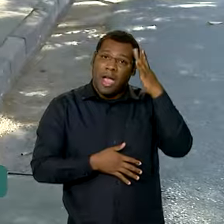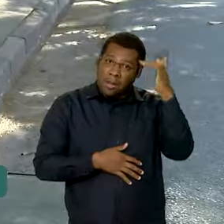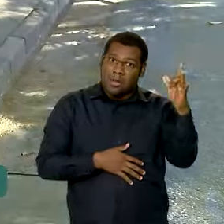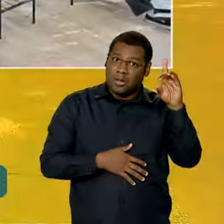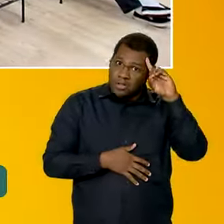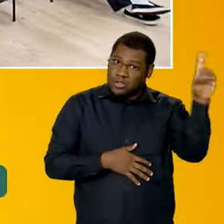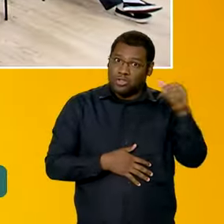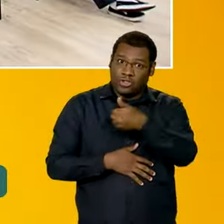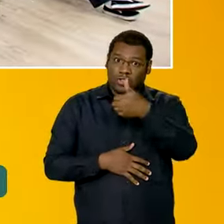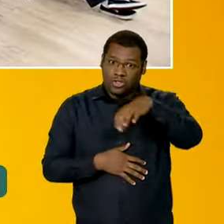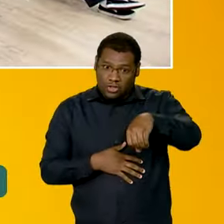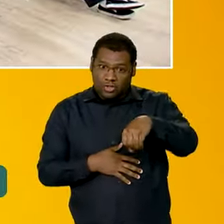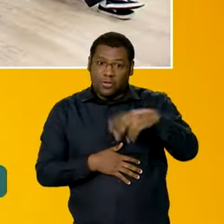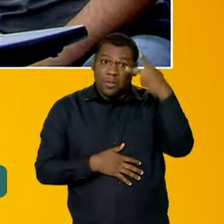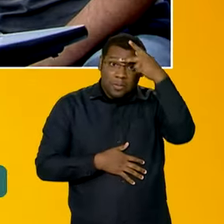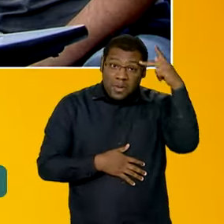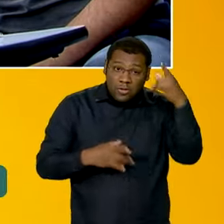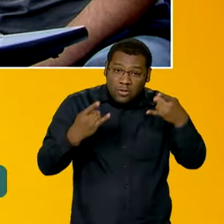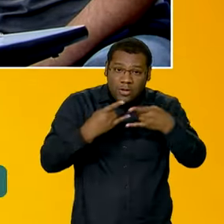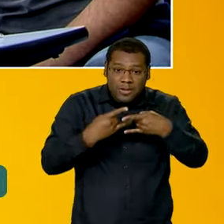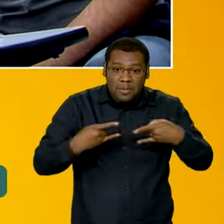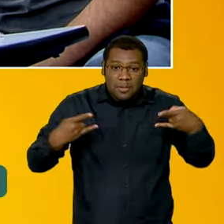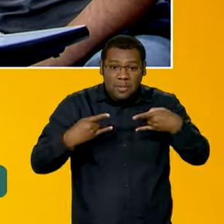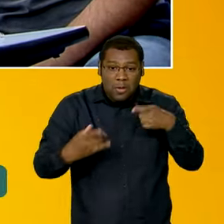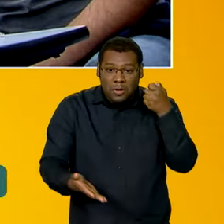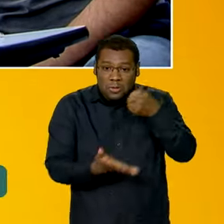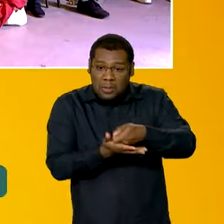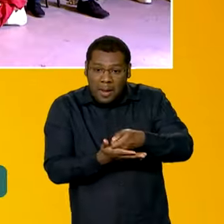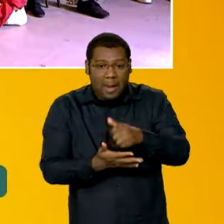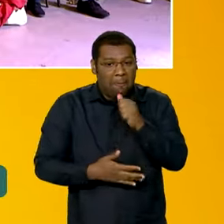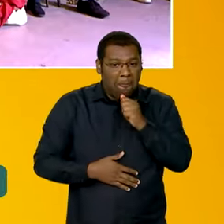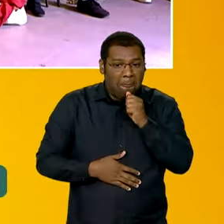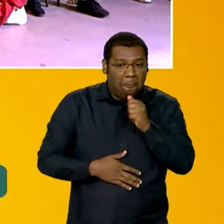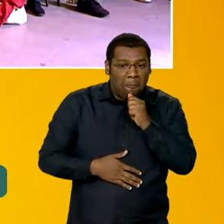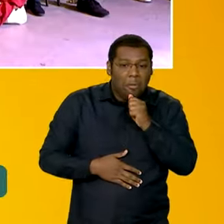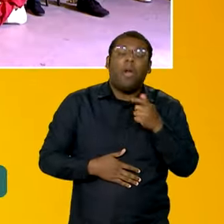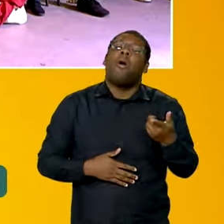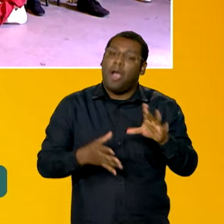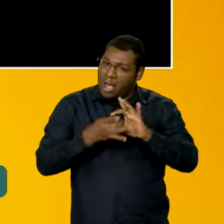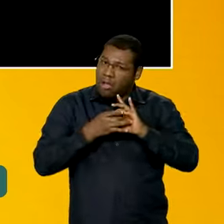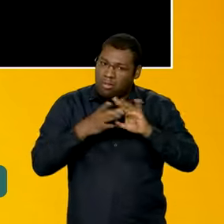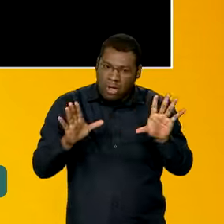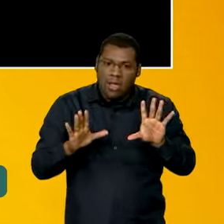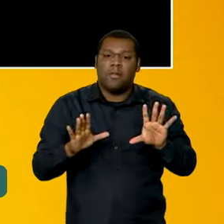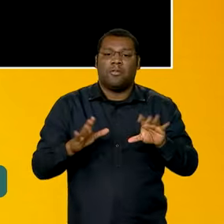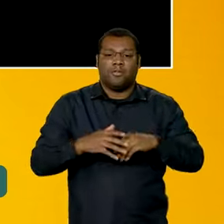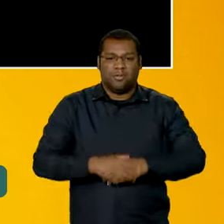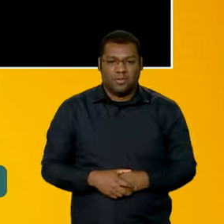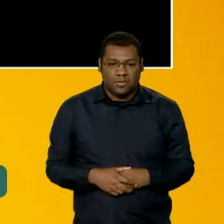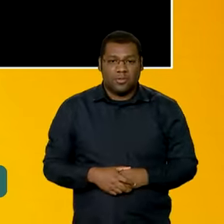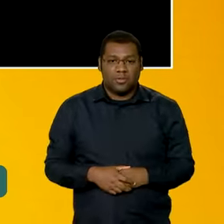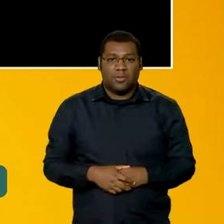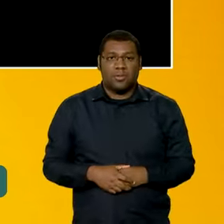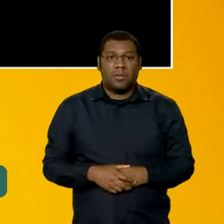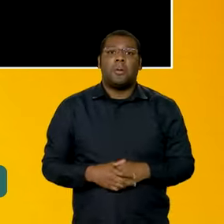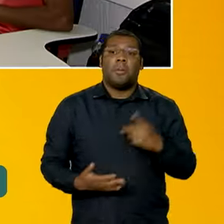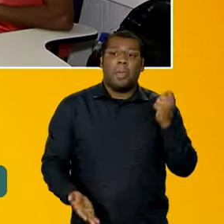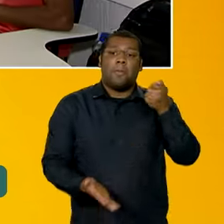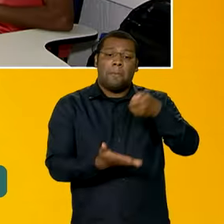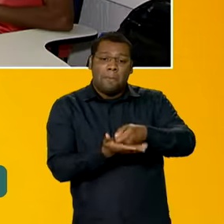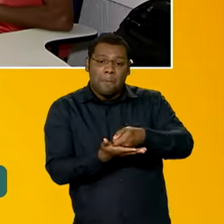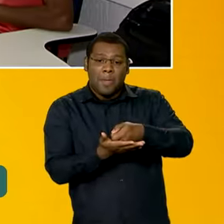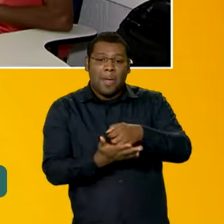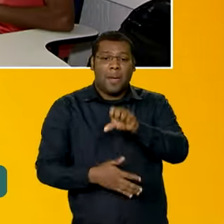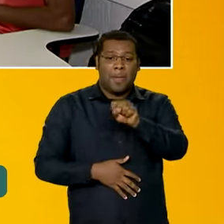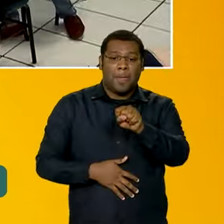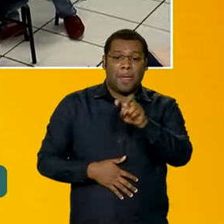não pagou, o boleto está disponível na página do estudante. O valor da taxa de inscrição é de R 85